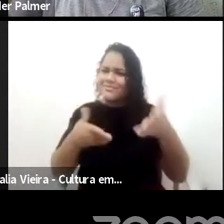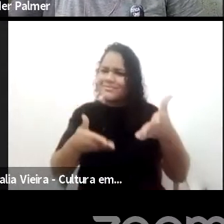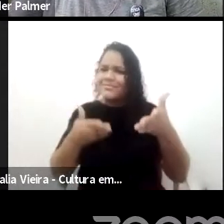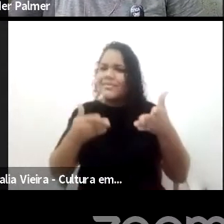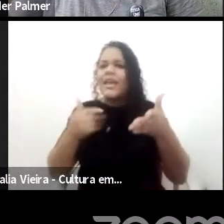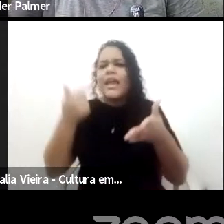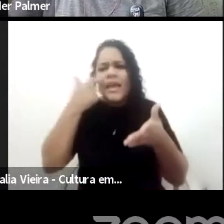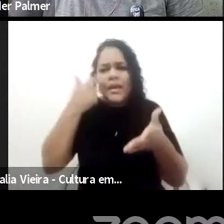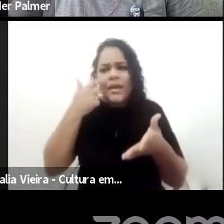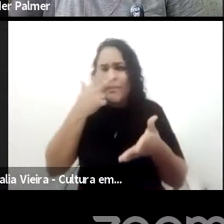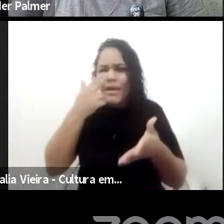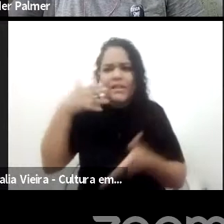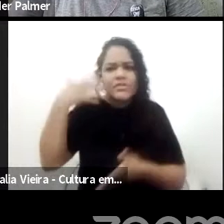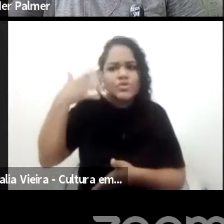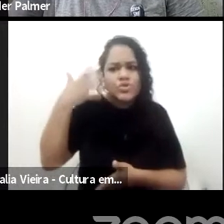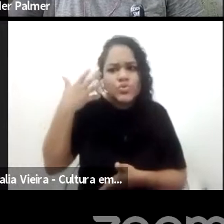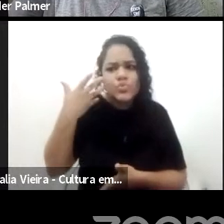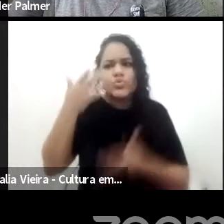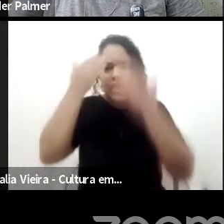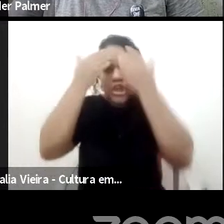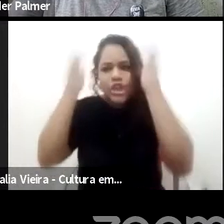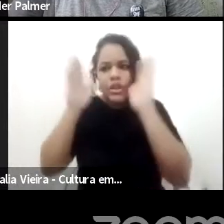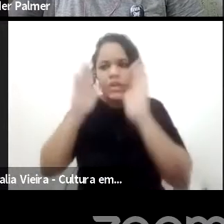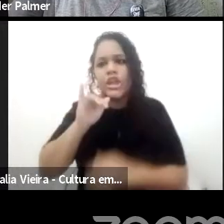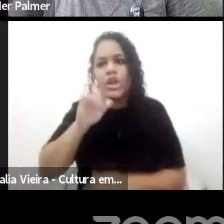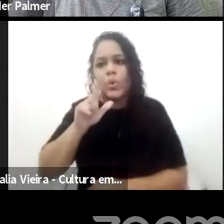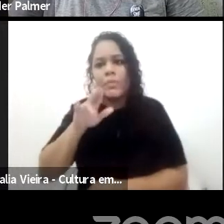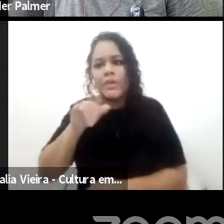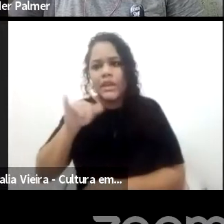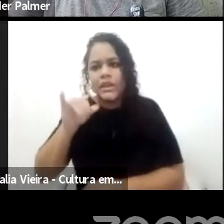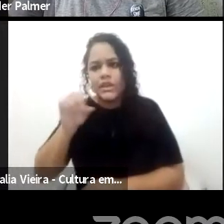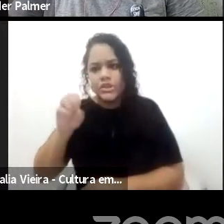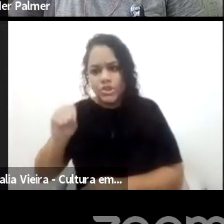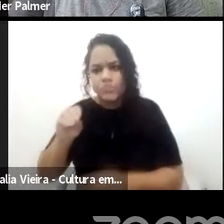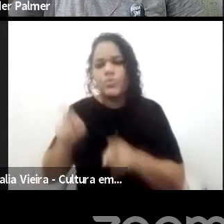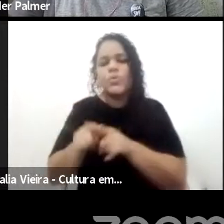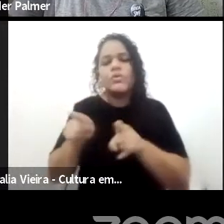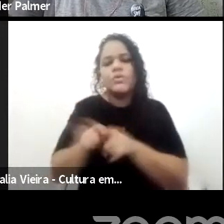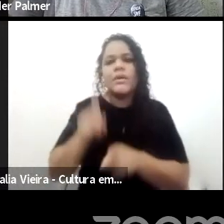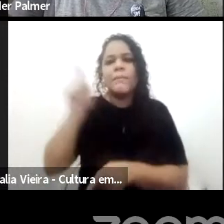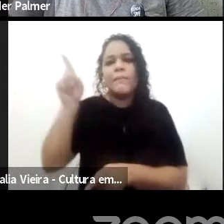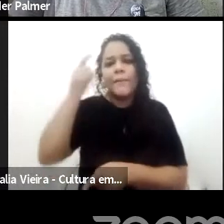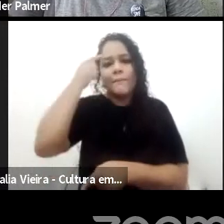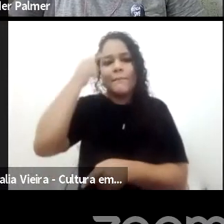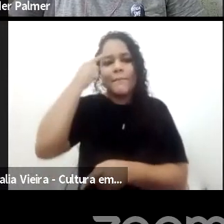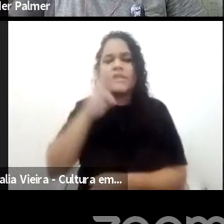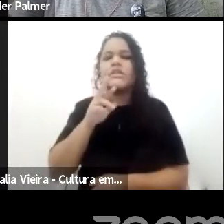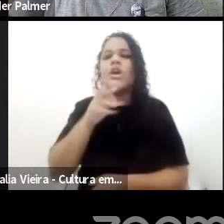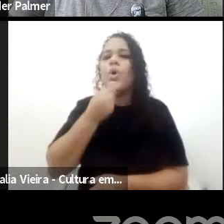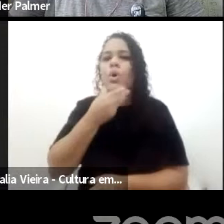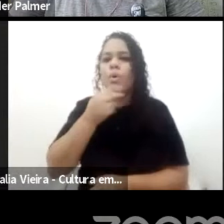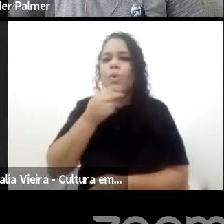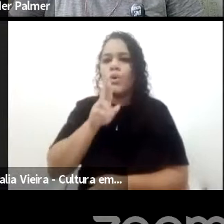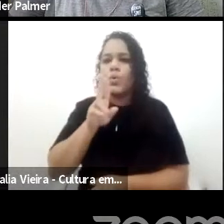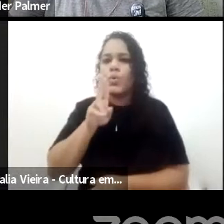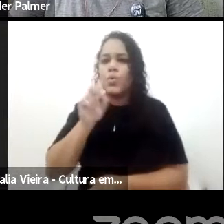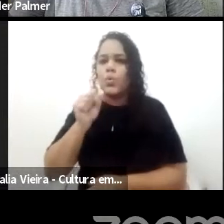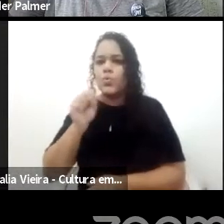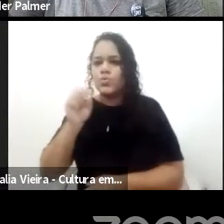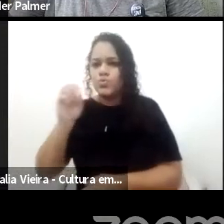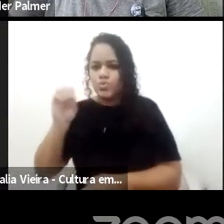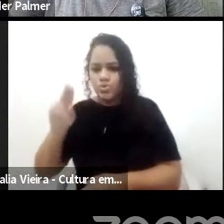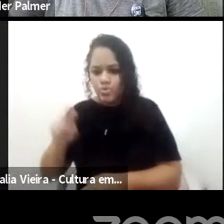por exemplo, de Rousseau, quando a gente pensa na Sofia, que ele prepara para ser a esposa do